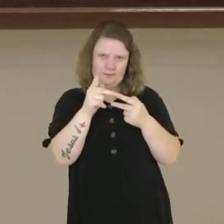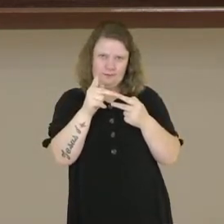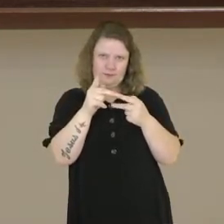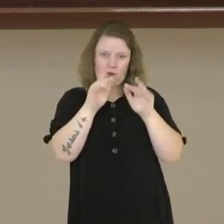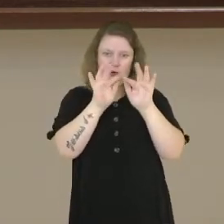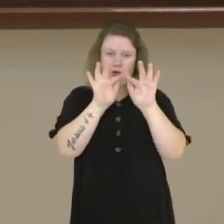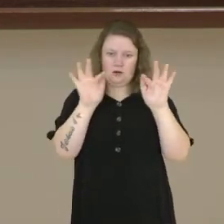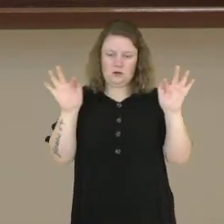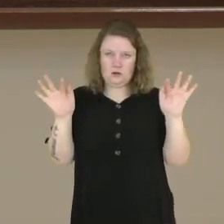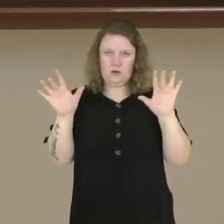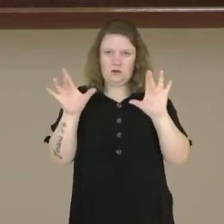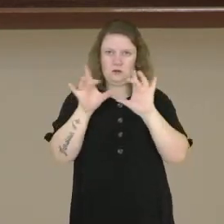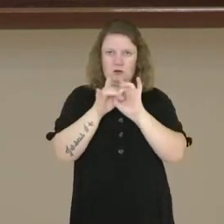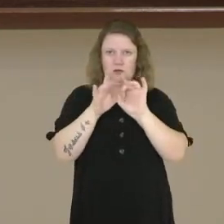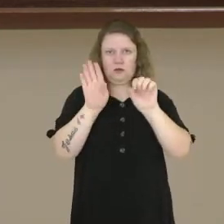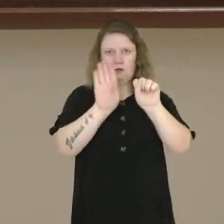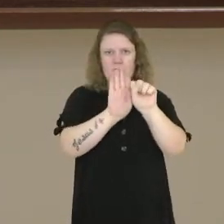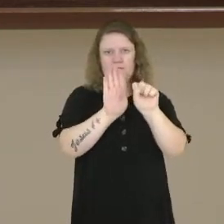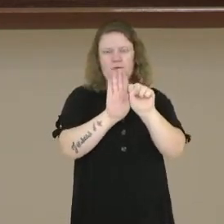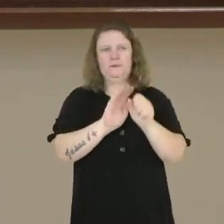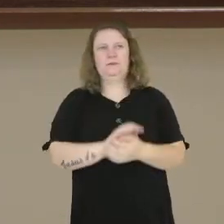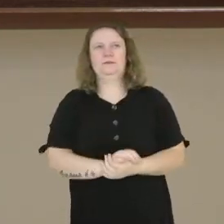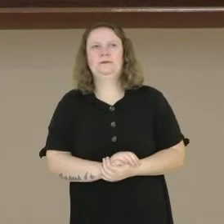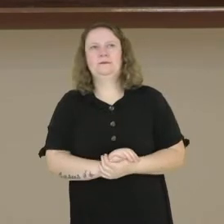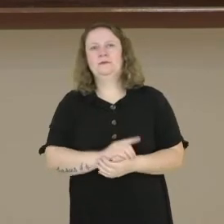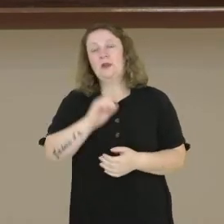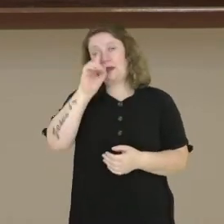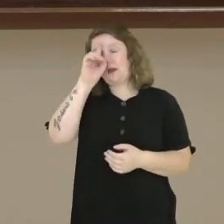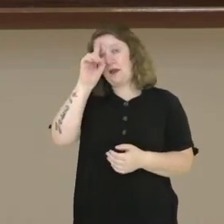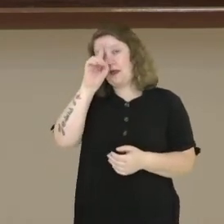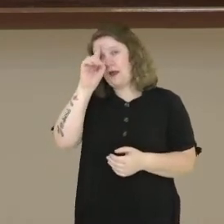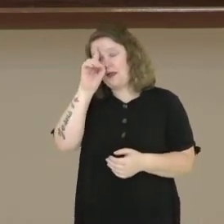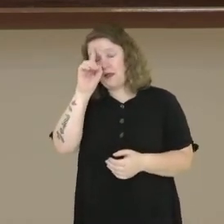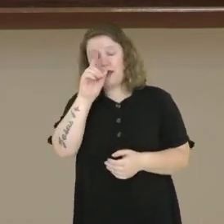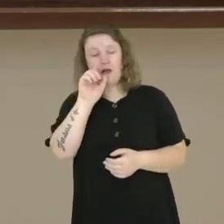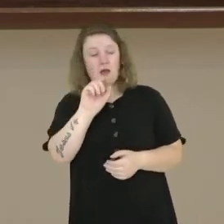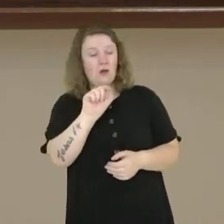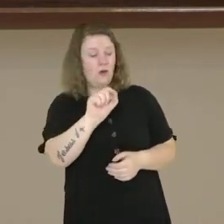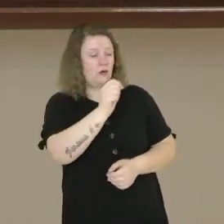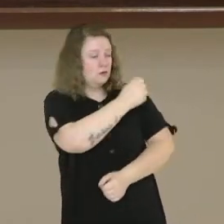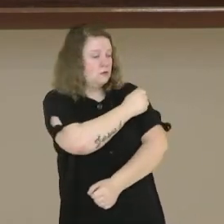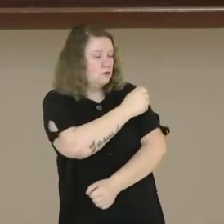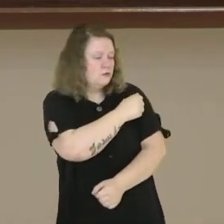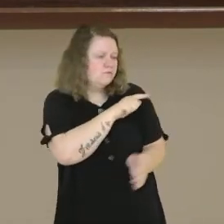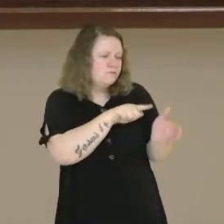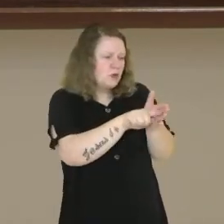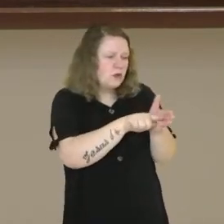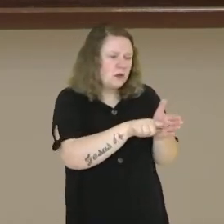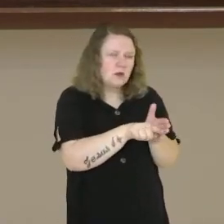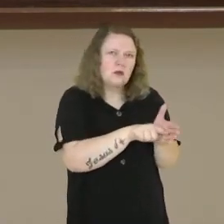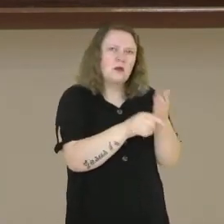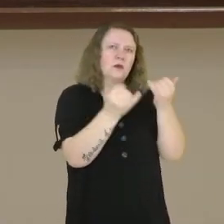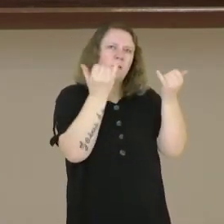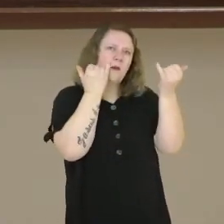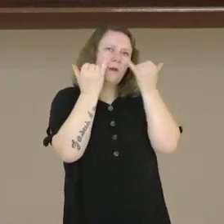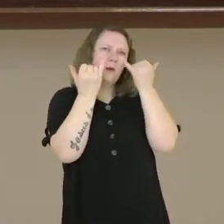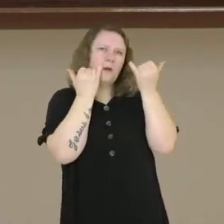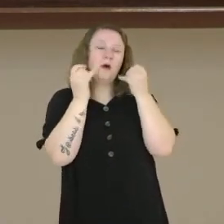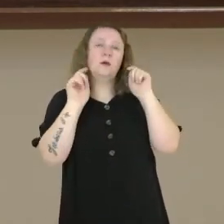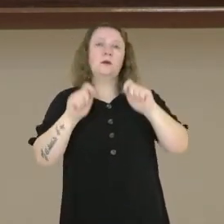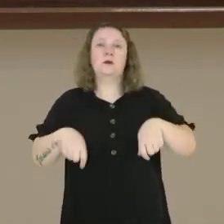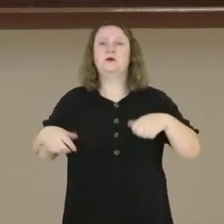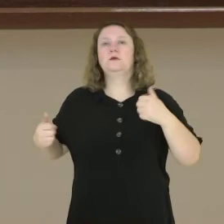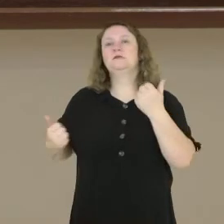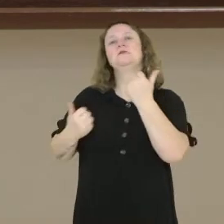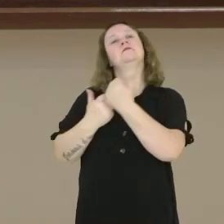substantiva. A ideia é que os alunos pesquisem fontes de dados da notícia. A gente pode substituir